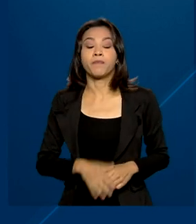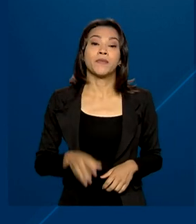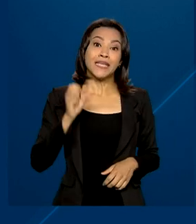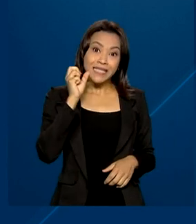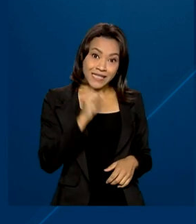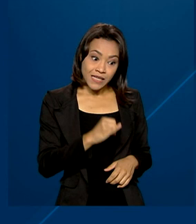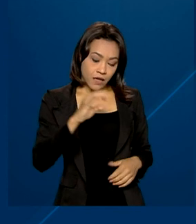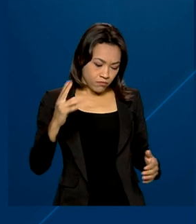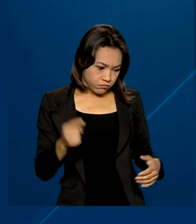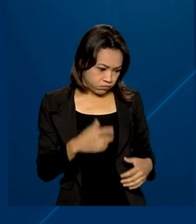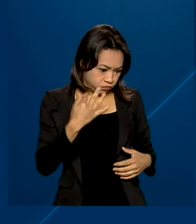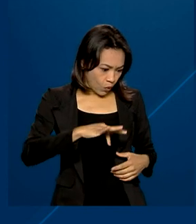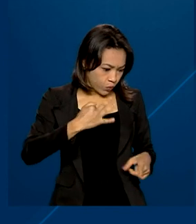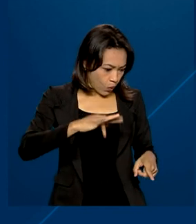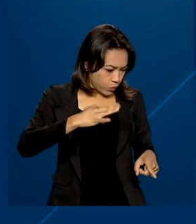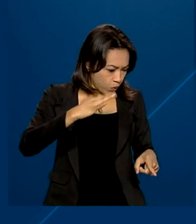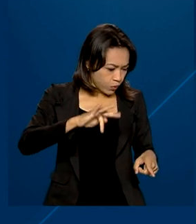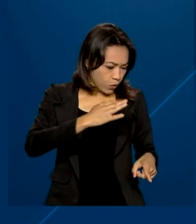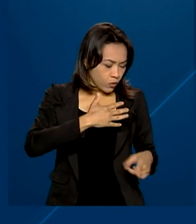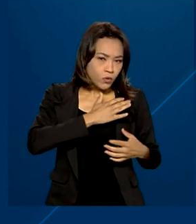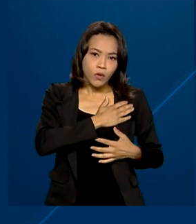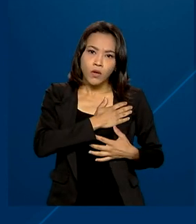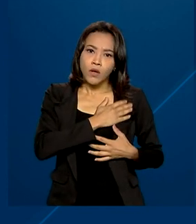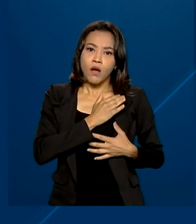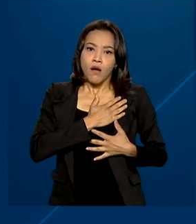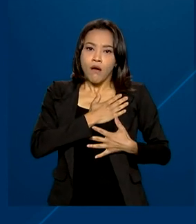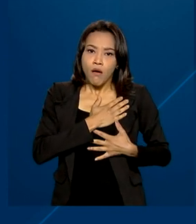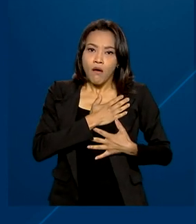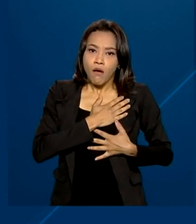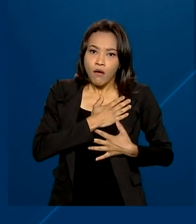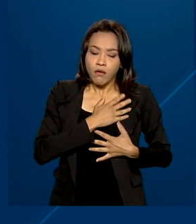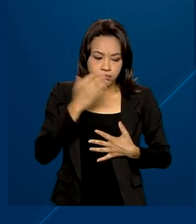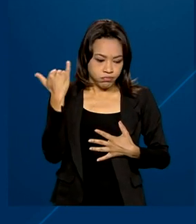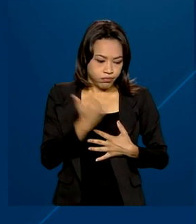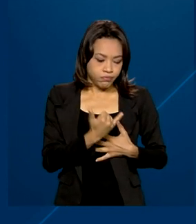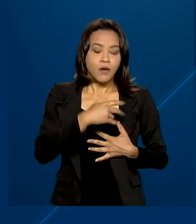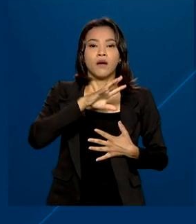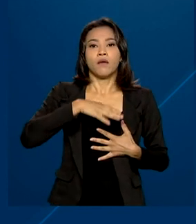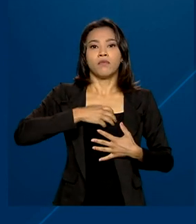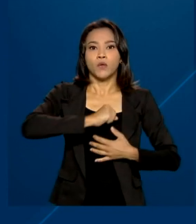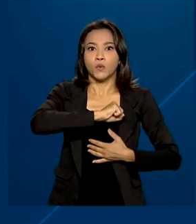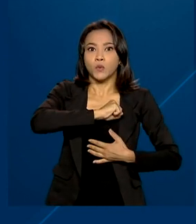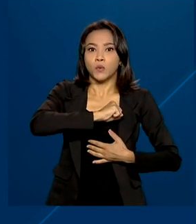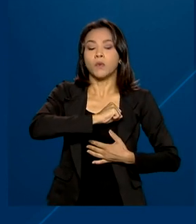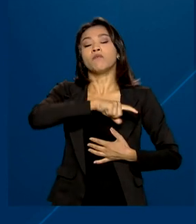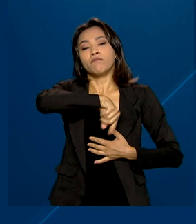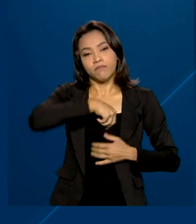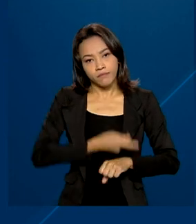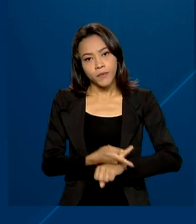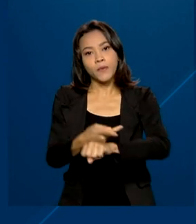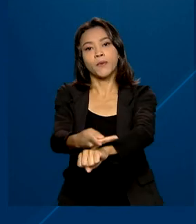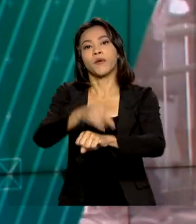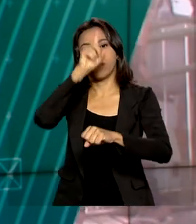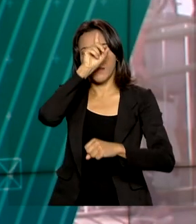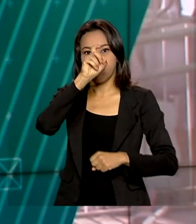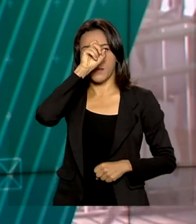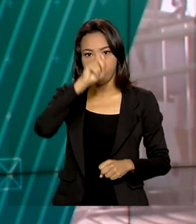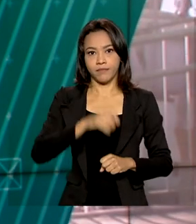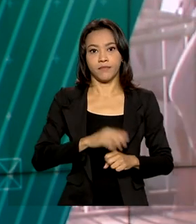caso a criança tenha dores repentinas no peito, falta de ar ou palpitações após a aplicação da vacina.